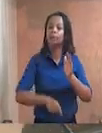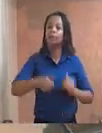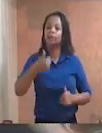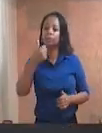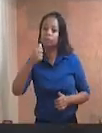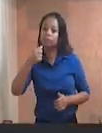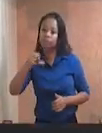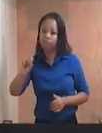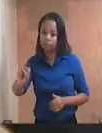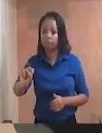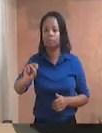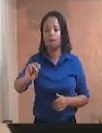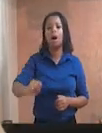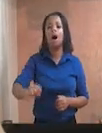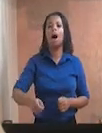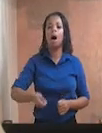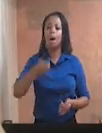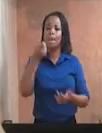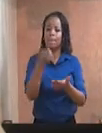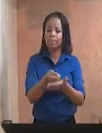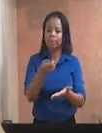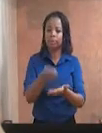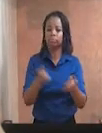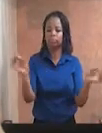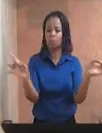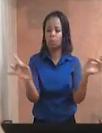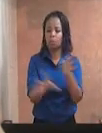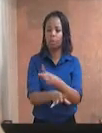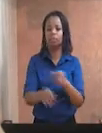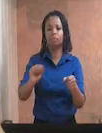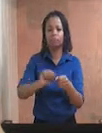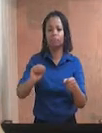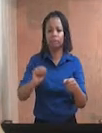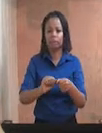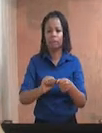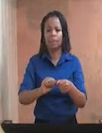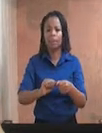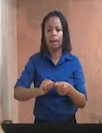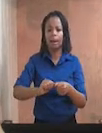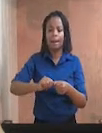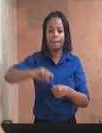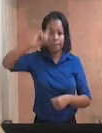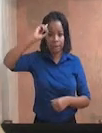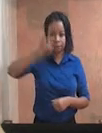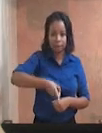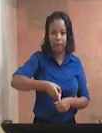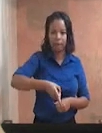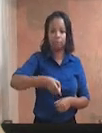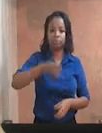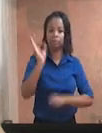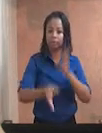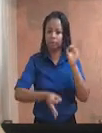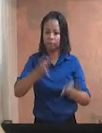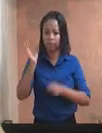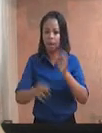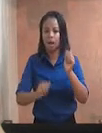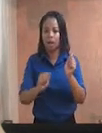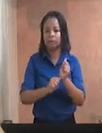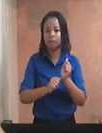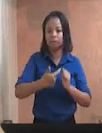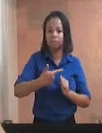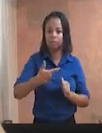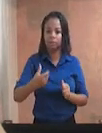obrigação de cumprir e fazer e cumprir as determinações judiciais. Artigo 23.